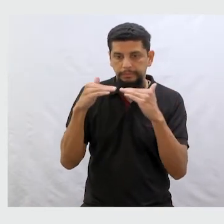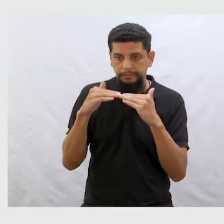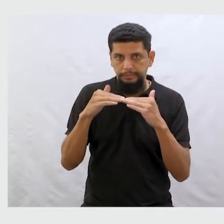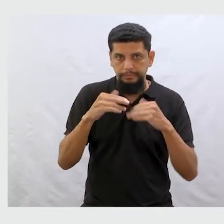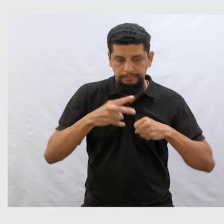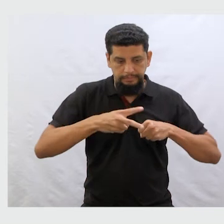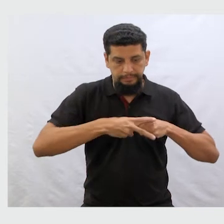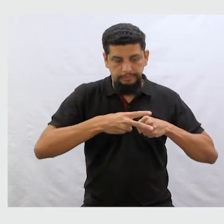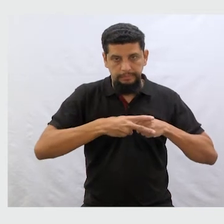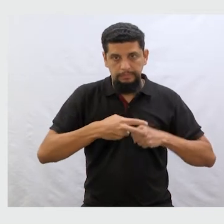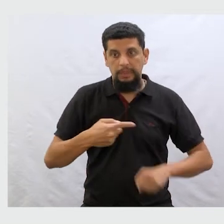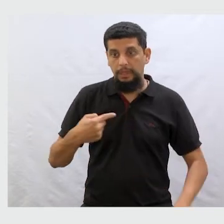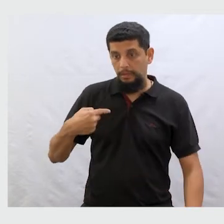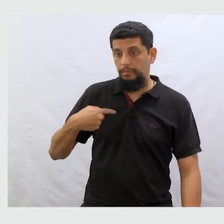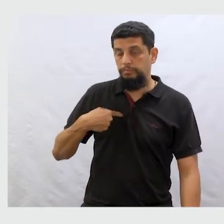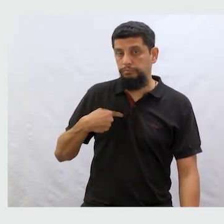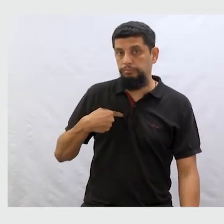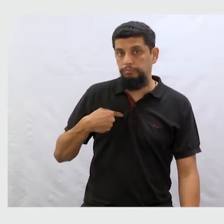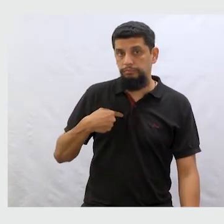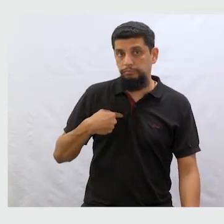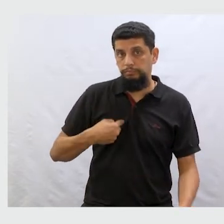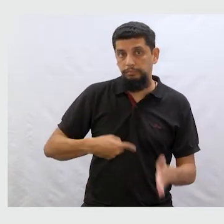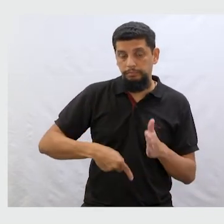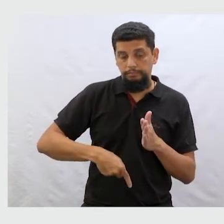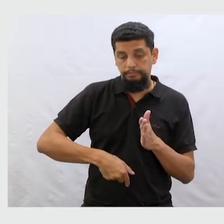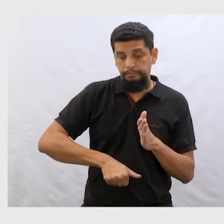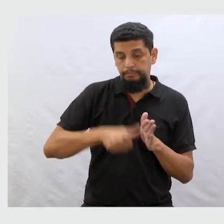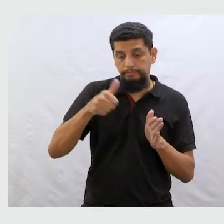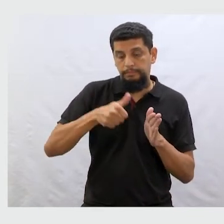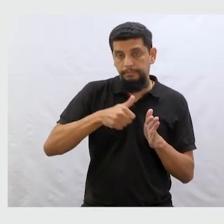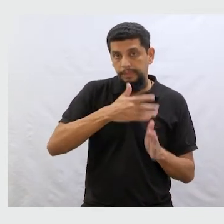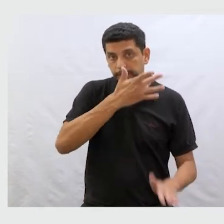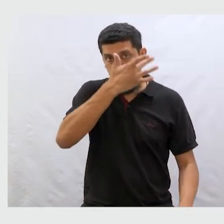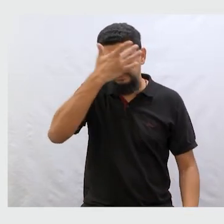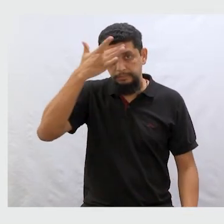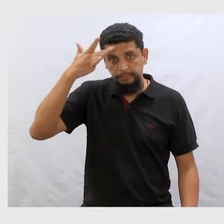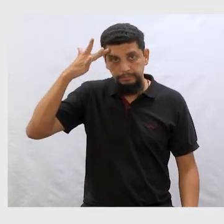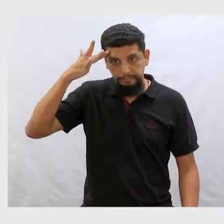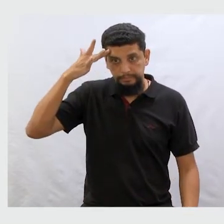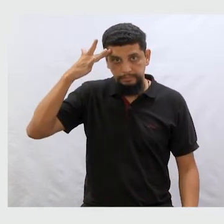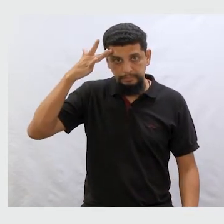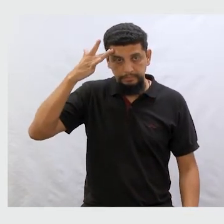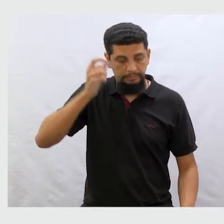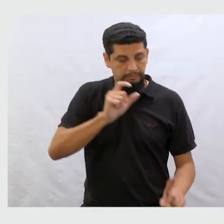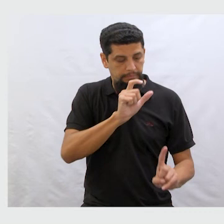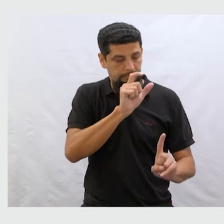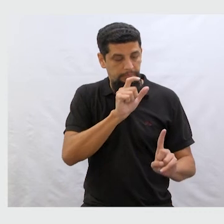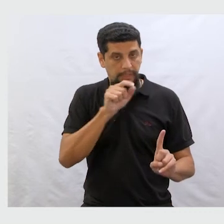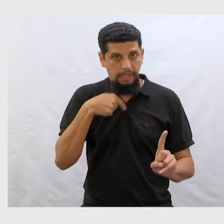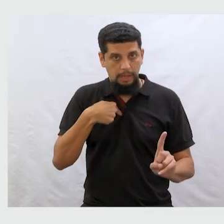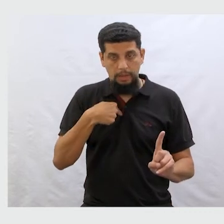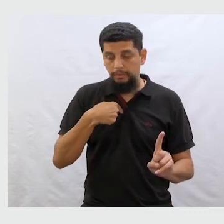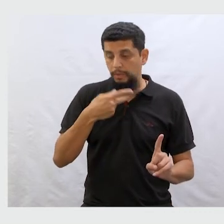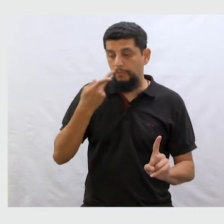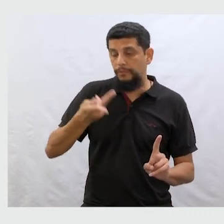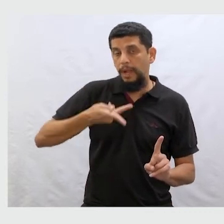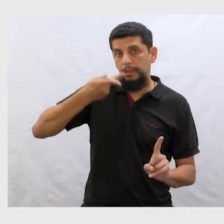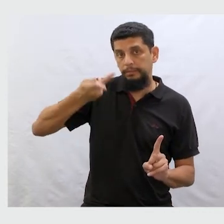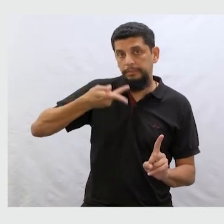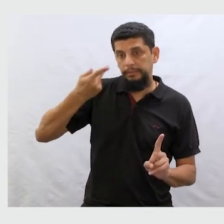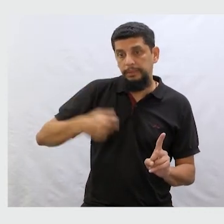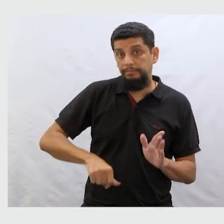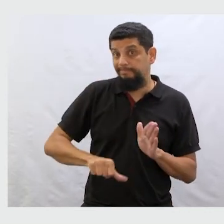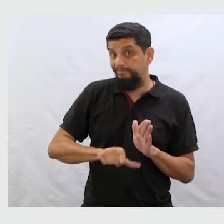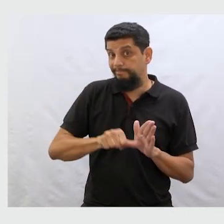concordâncias. Então, olha lá. Eu é a primeira pessoa do discurso. É a pessoa que fala. Eu